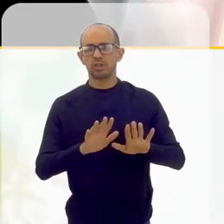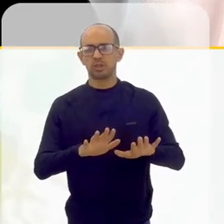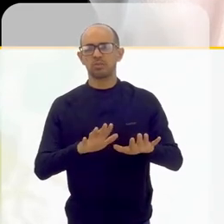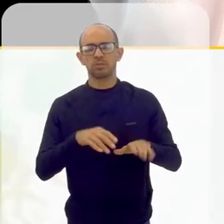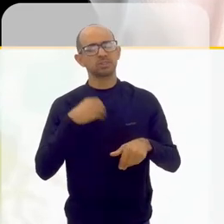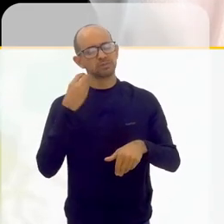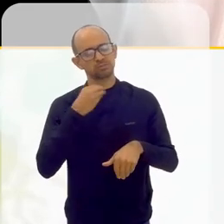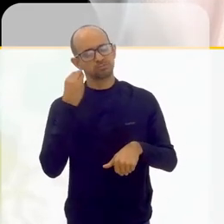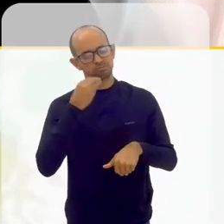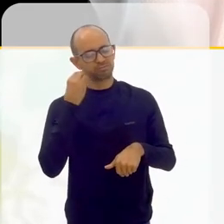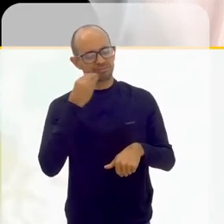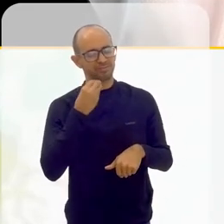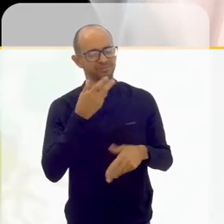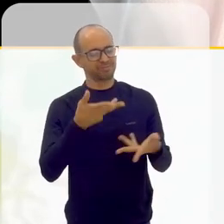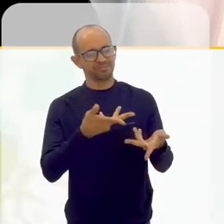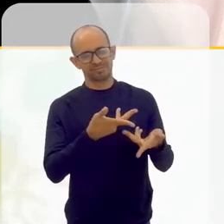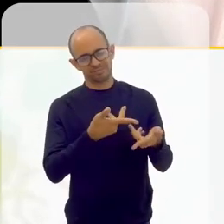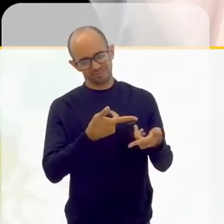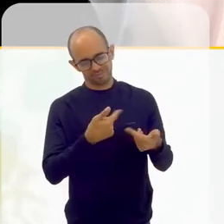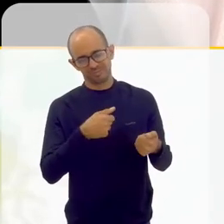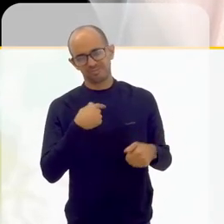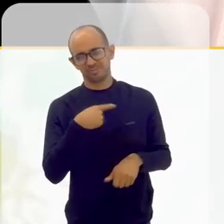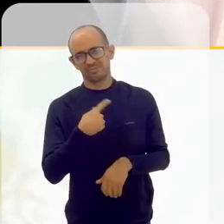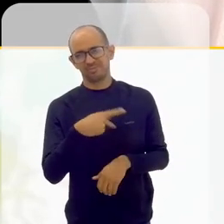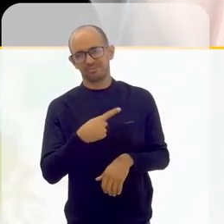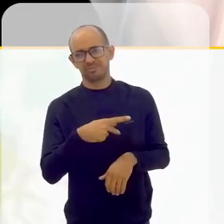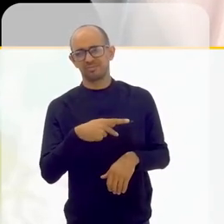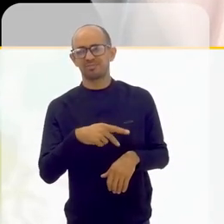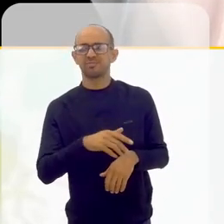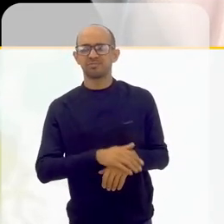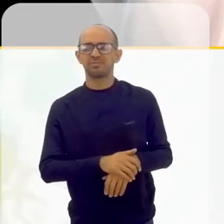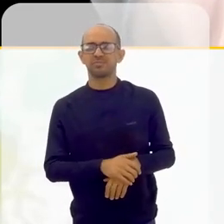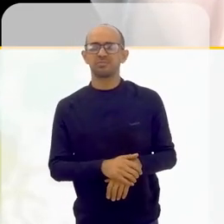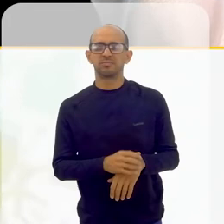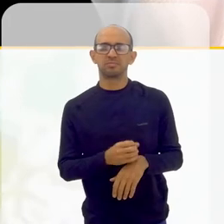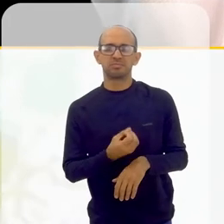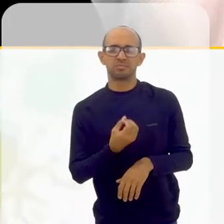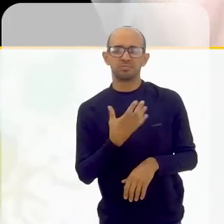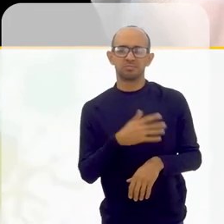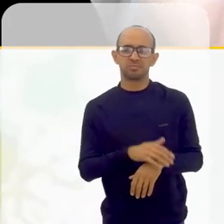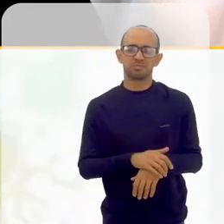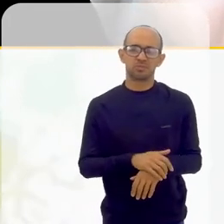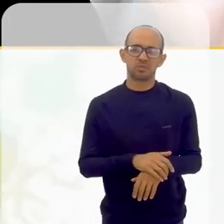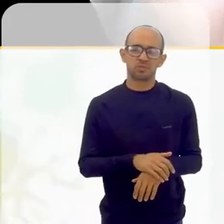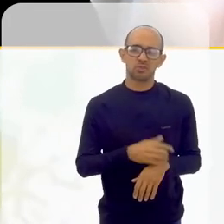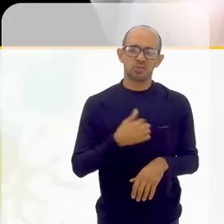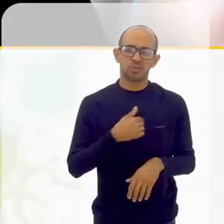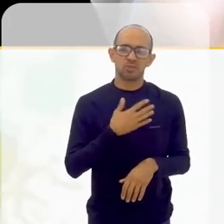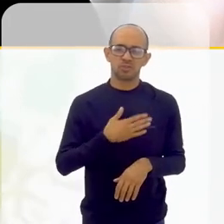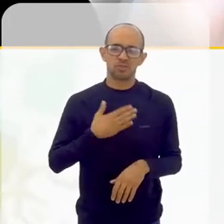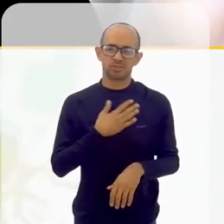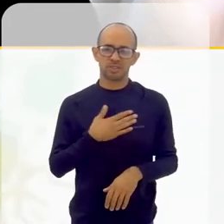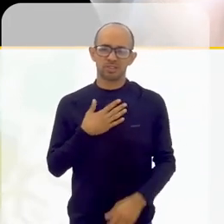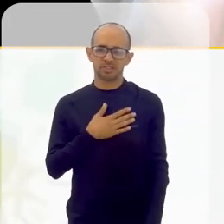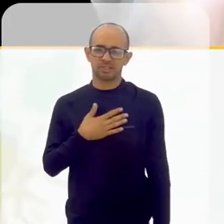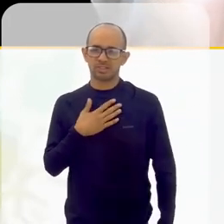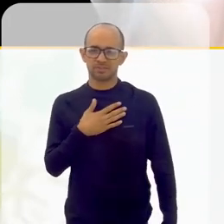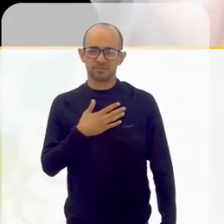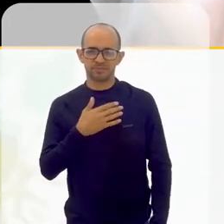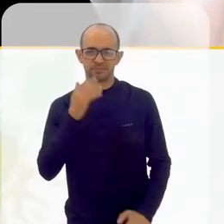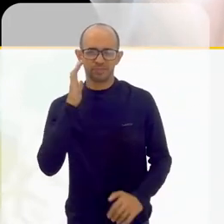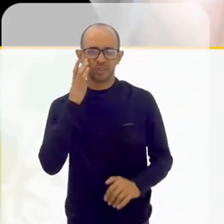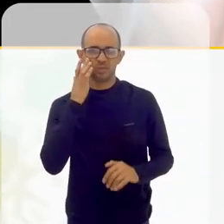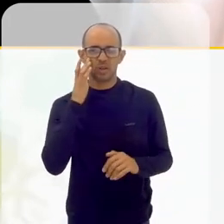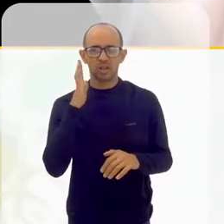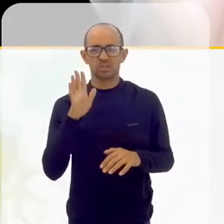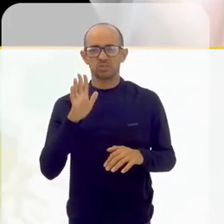nossa, que experiência maravilhosa, incrível, incrível, assim. Eu adoraria, assim, acho que